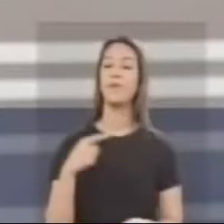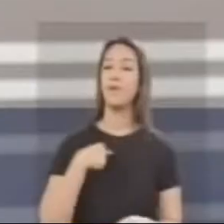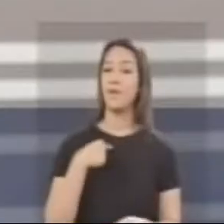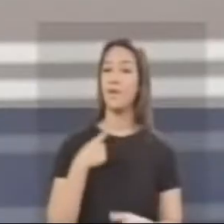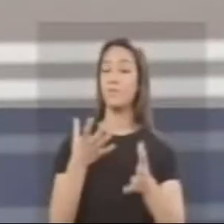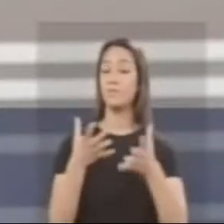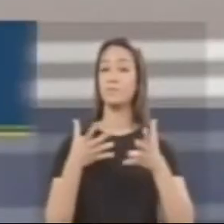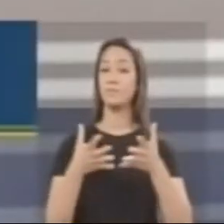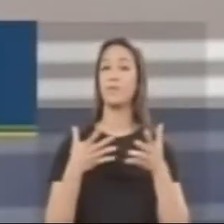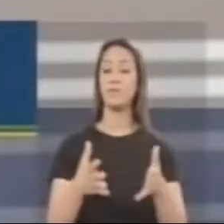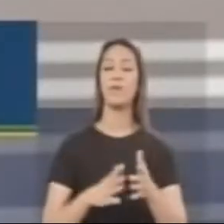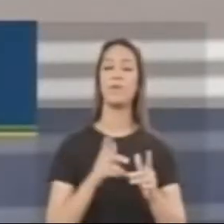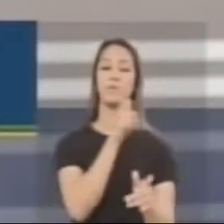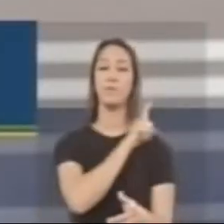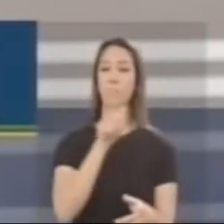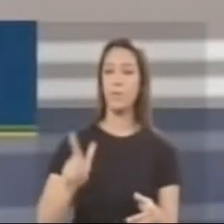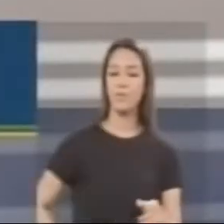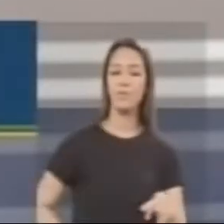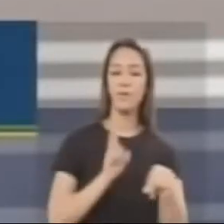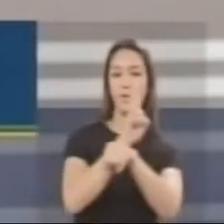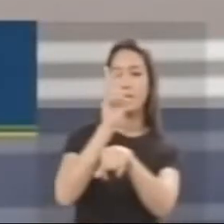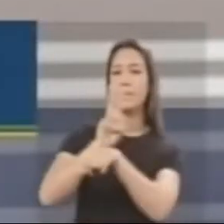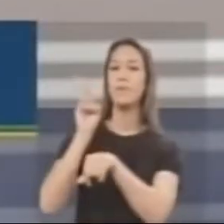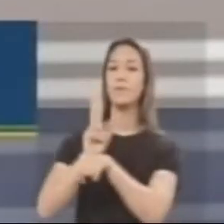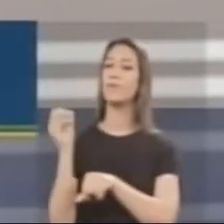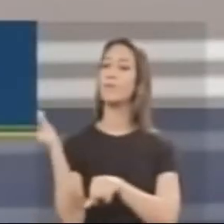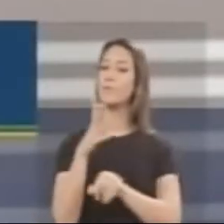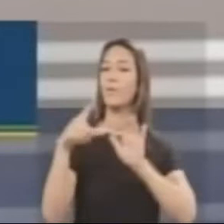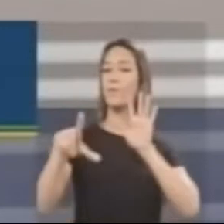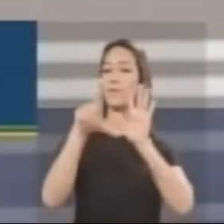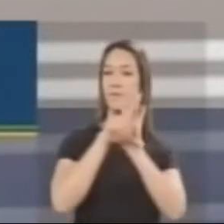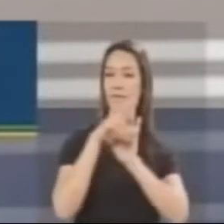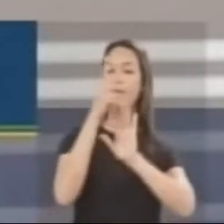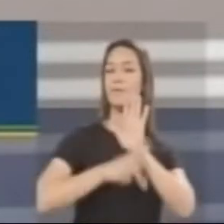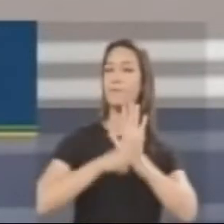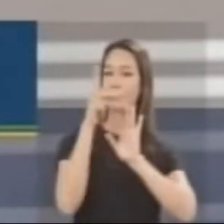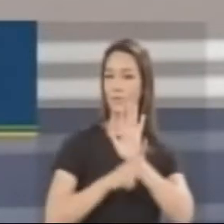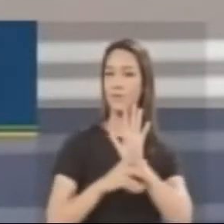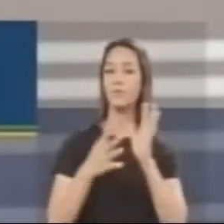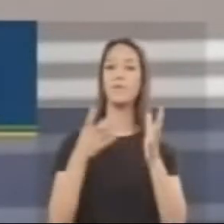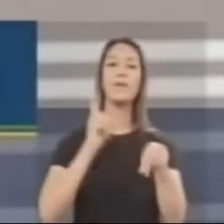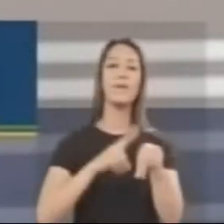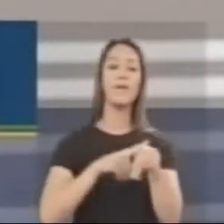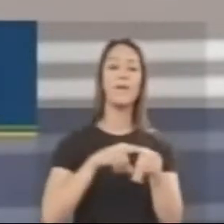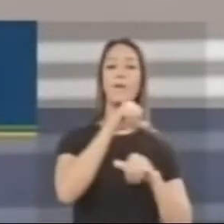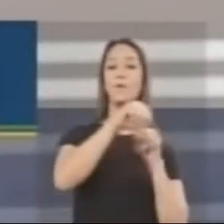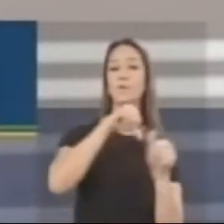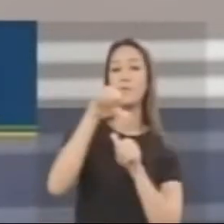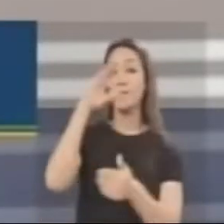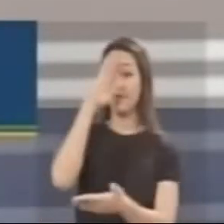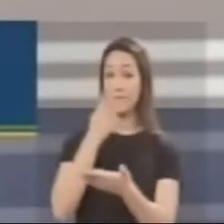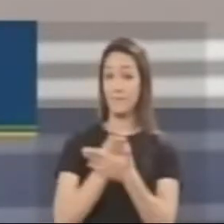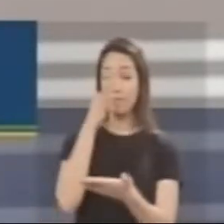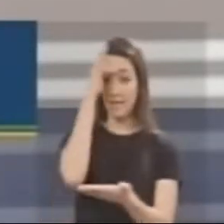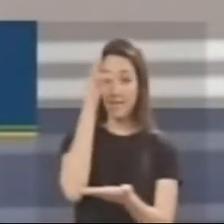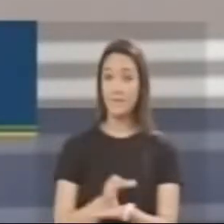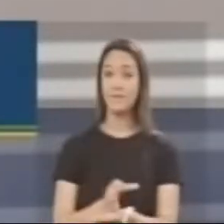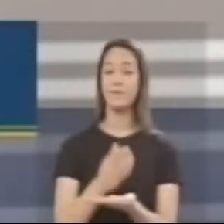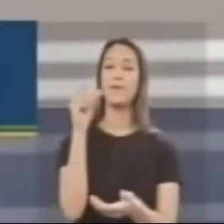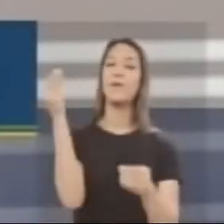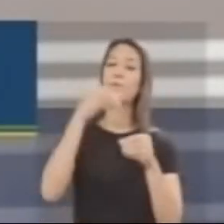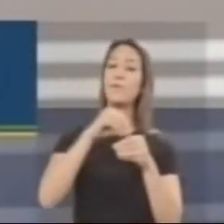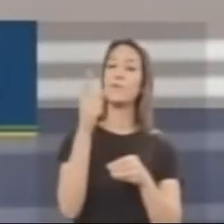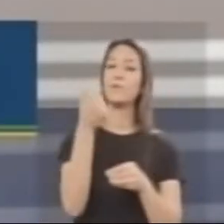Na Câmara dos Deputados, quer o governo fiscalizar, propor novas leis e outras aprovar. É hora de mudar, acreditar e ter fé.